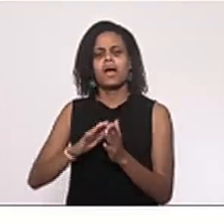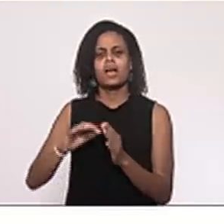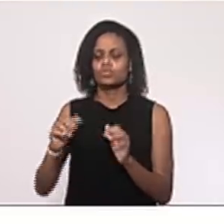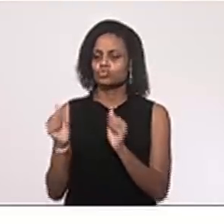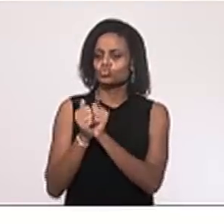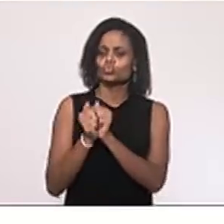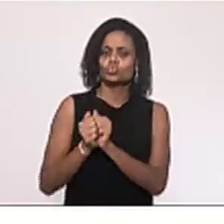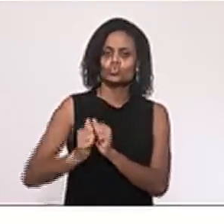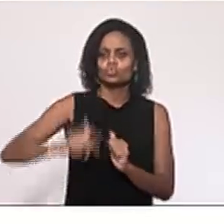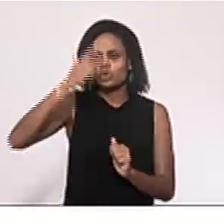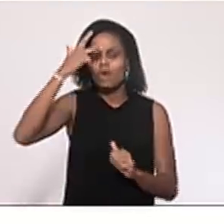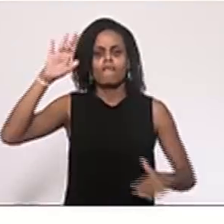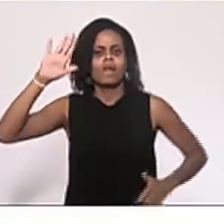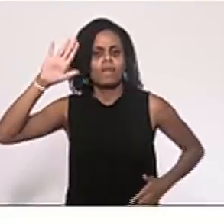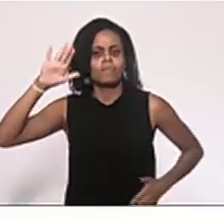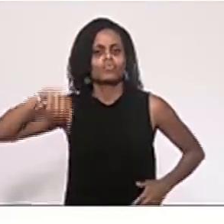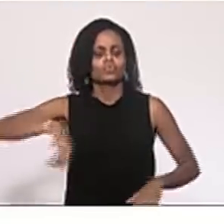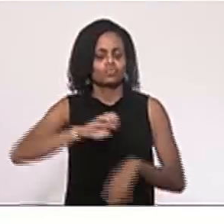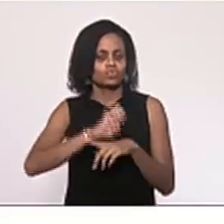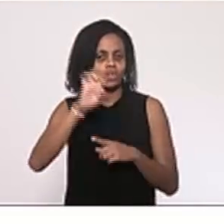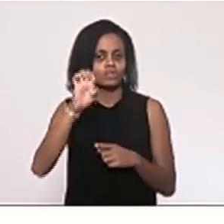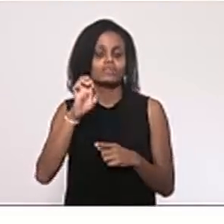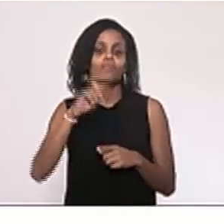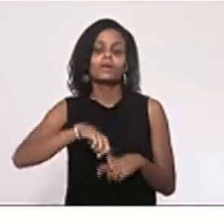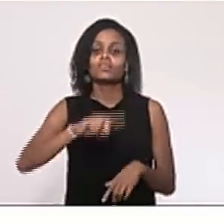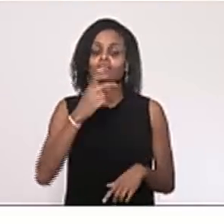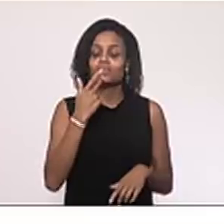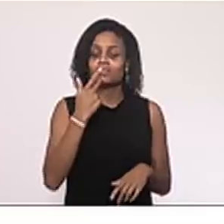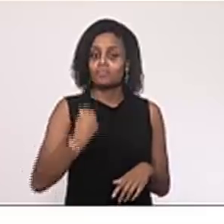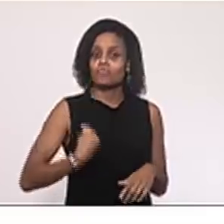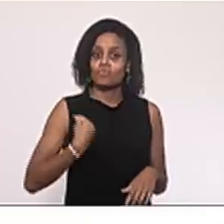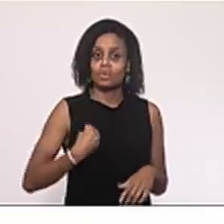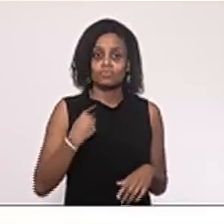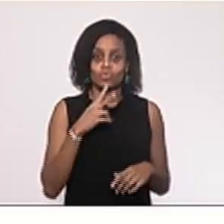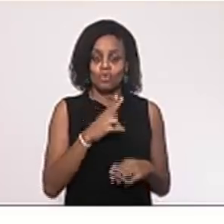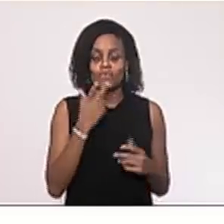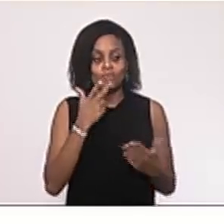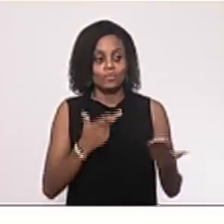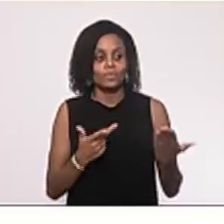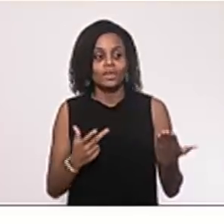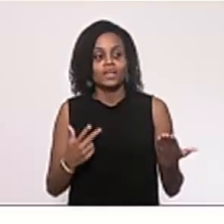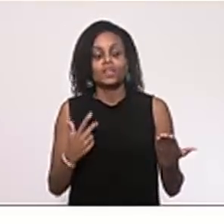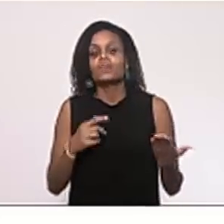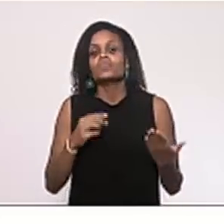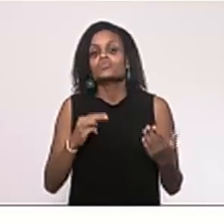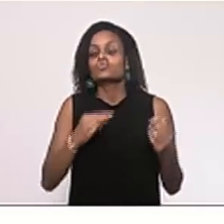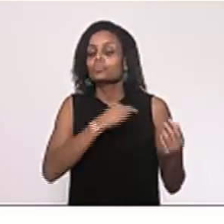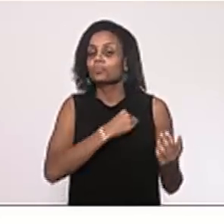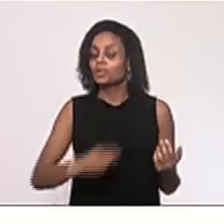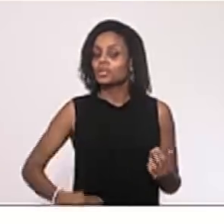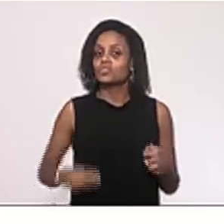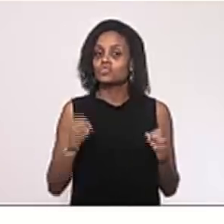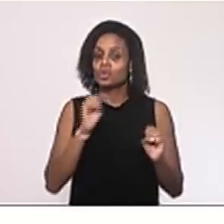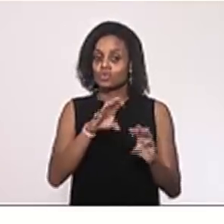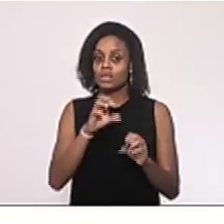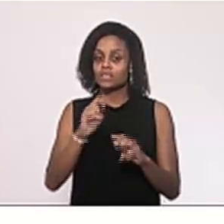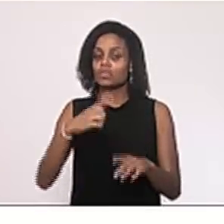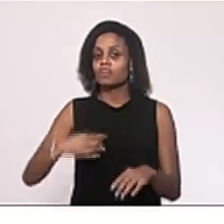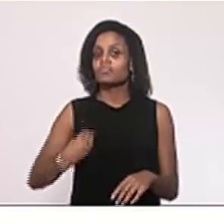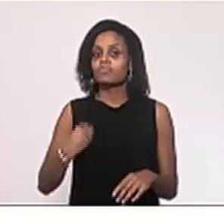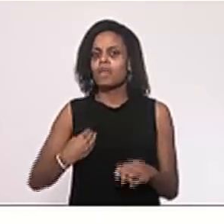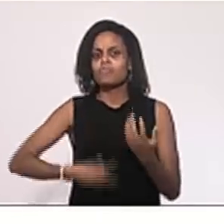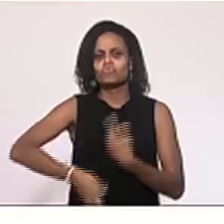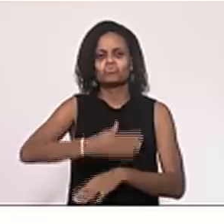mais uma vez dizendo, nós vivemos, como bem disse o nosso grande ministro da Educação, nós vivemos uma